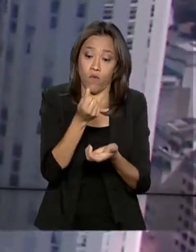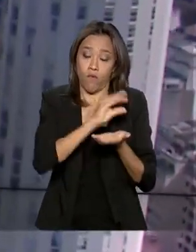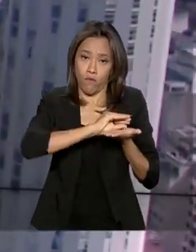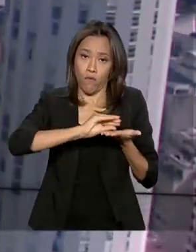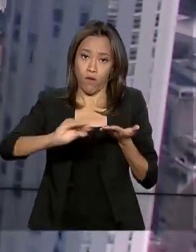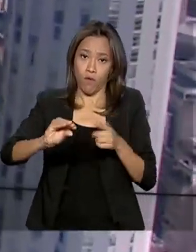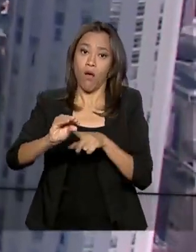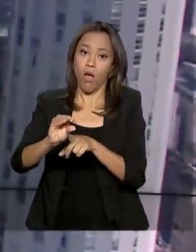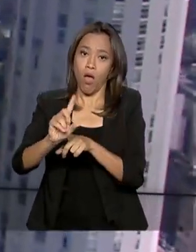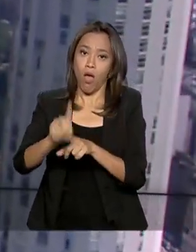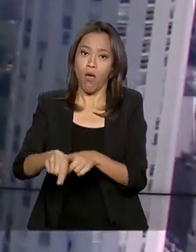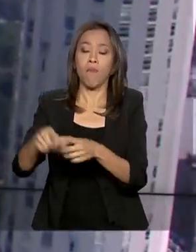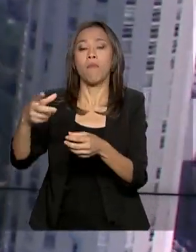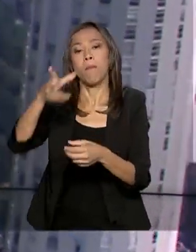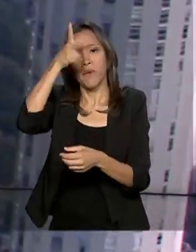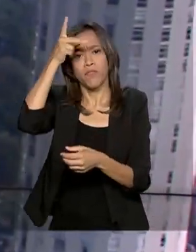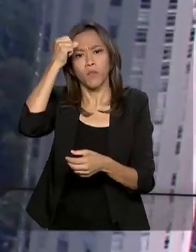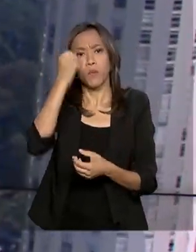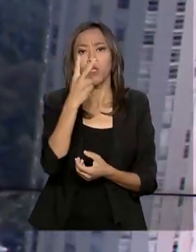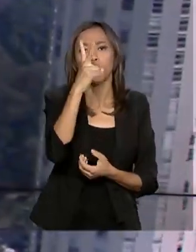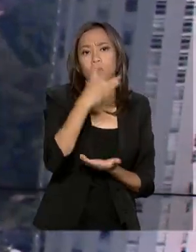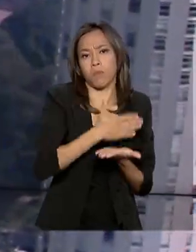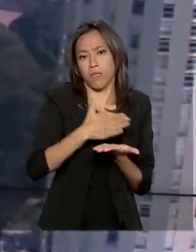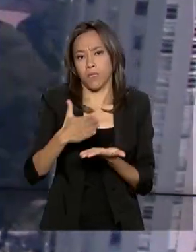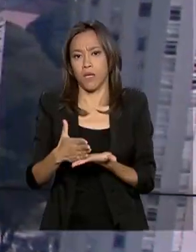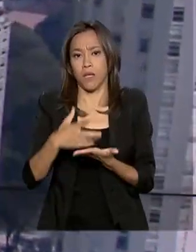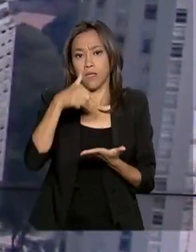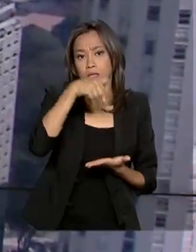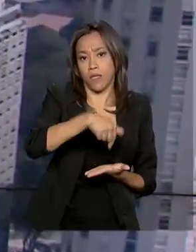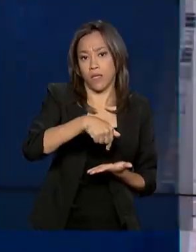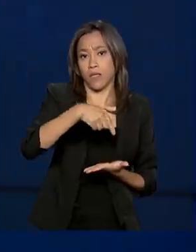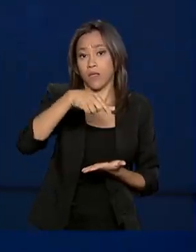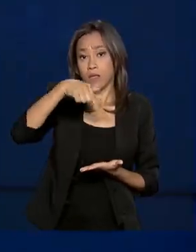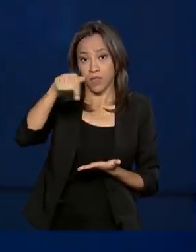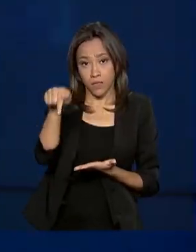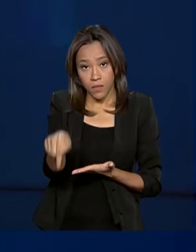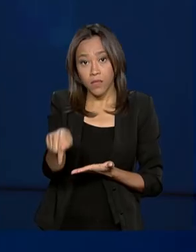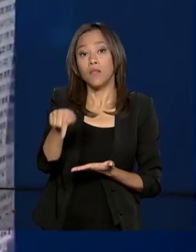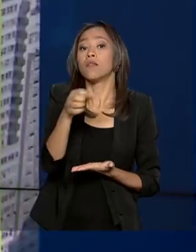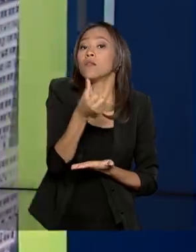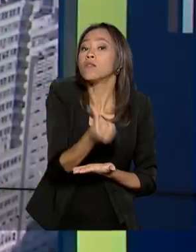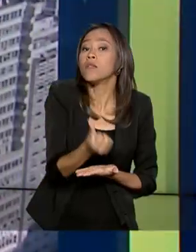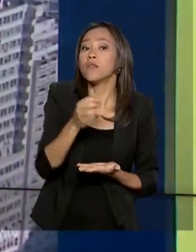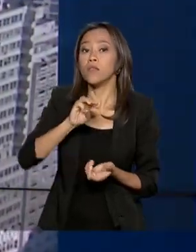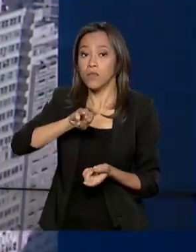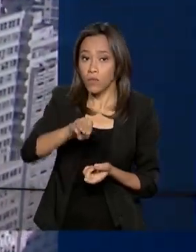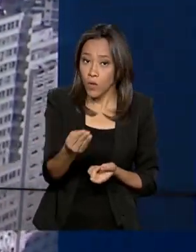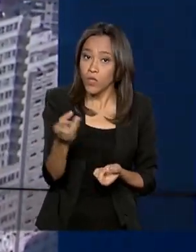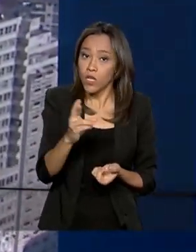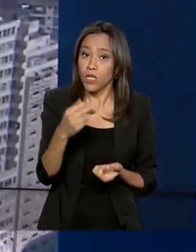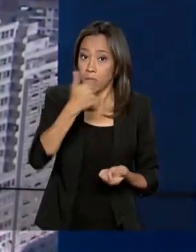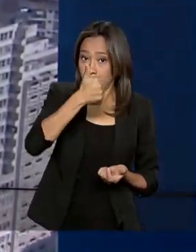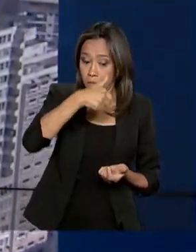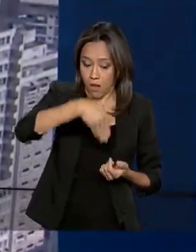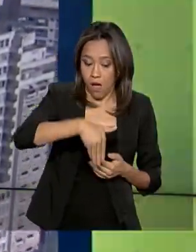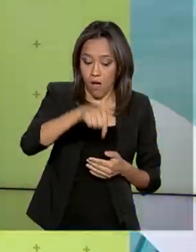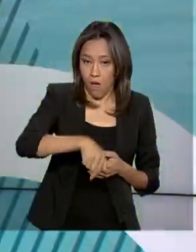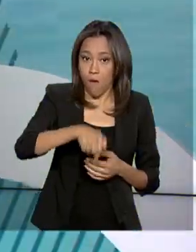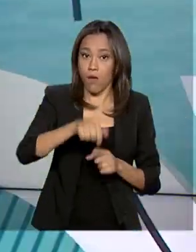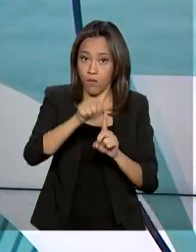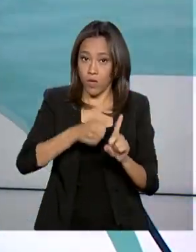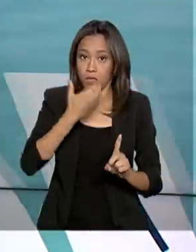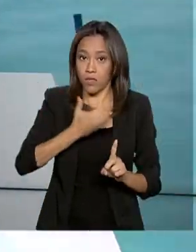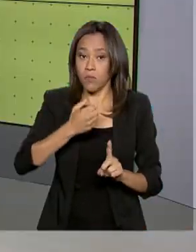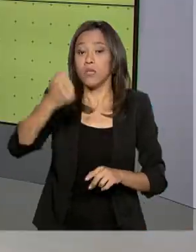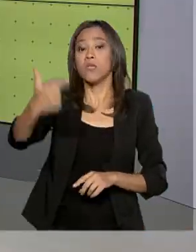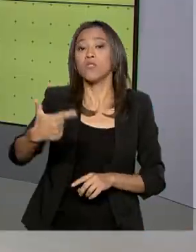repassada para a Prefeitura em duas parcelas de R 76 milhões. A primeira agora em dezembro e a outra em